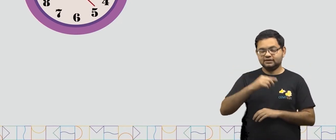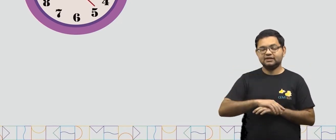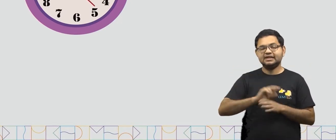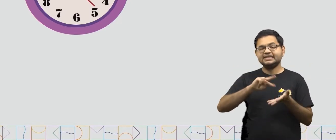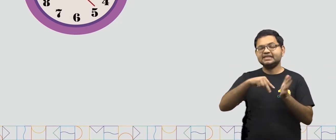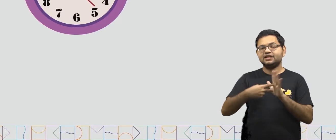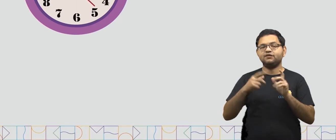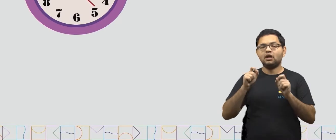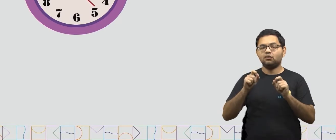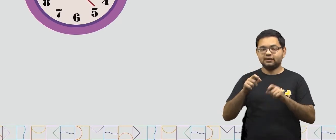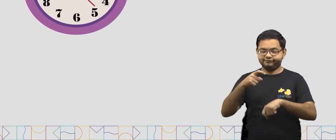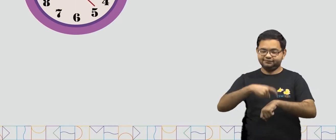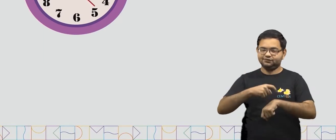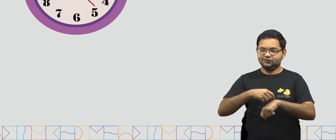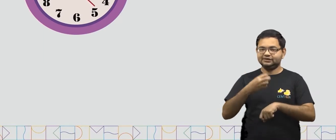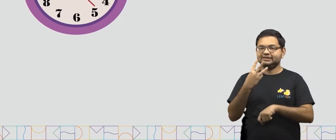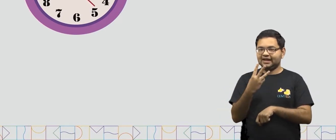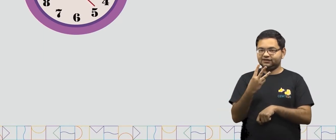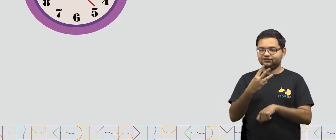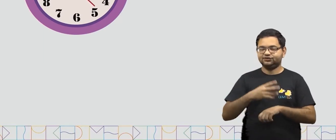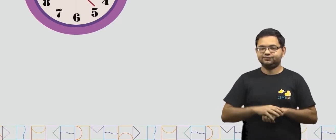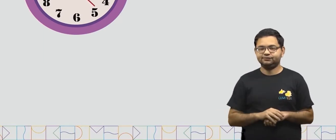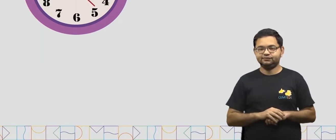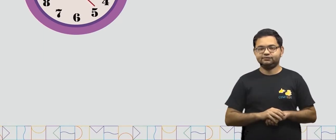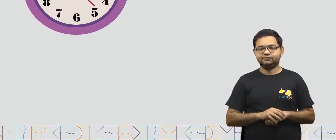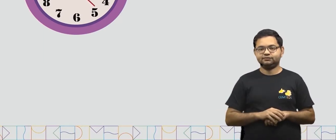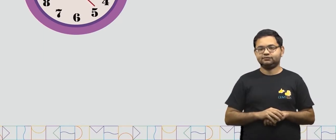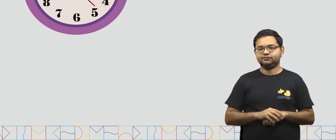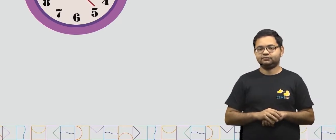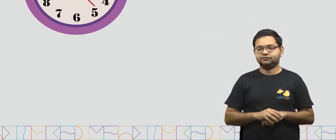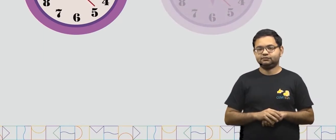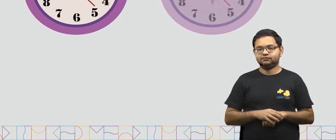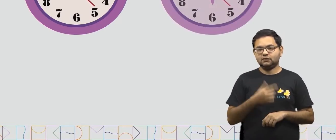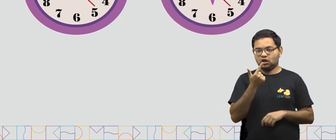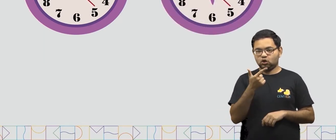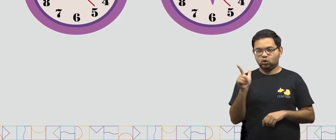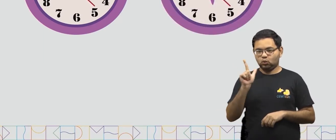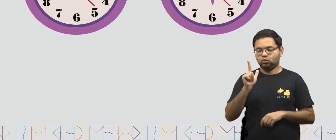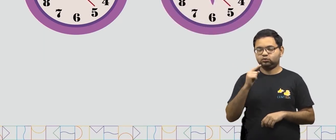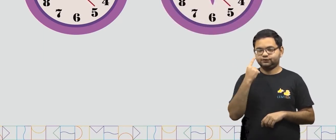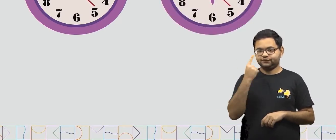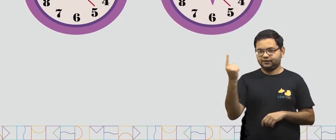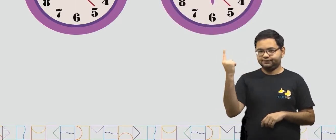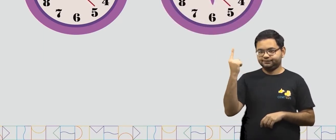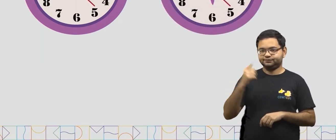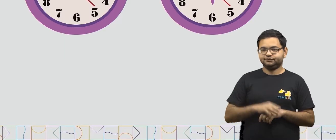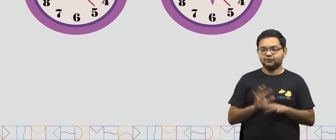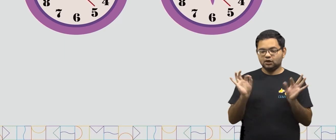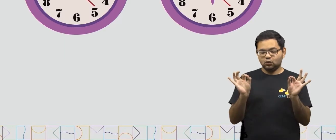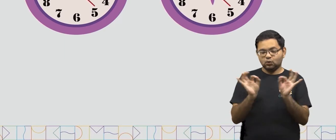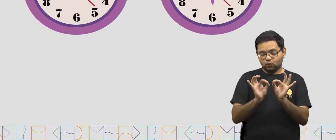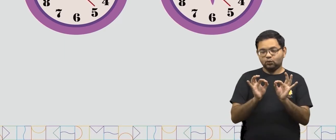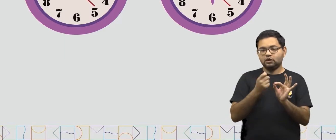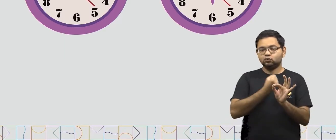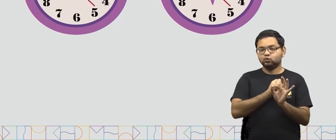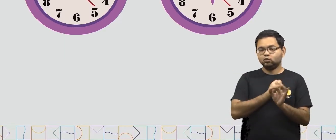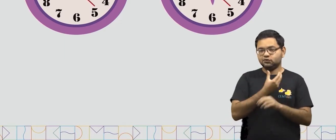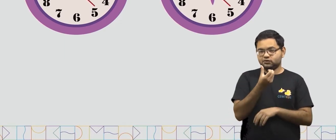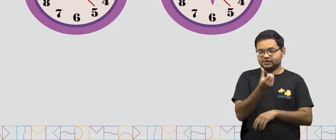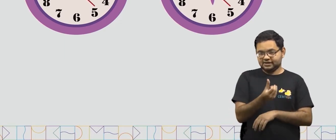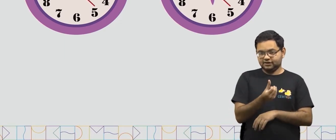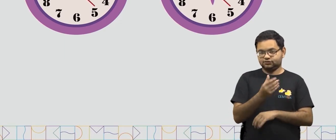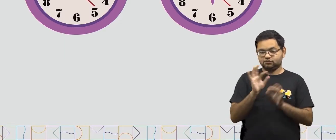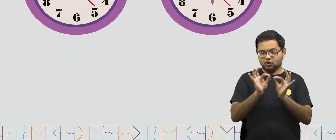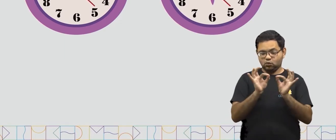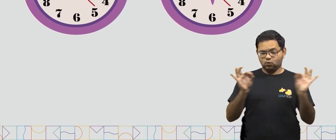são 3 horas. Nesse outro relógio, o ponteiro pequeno está no número 6. E o